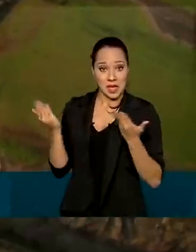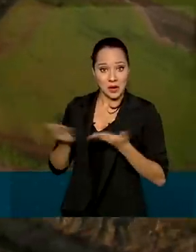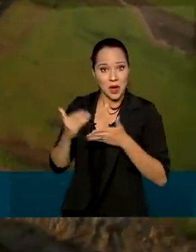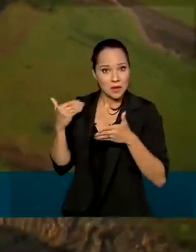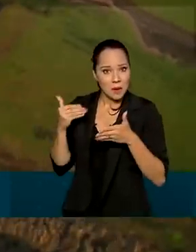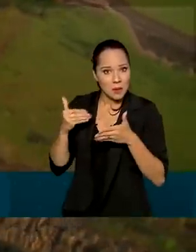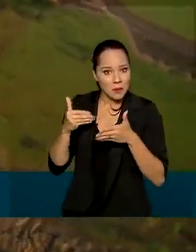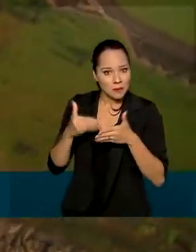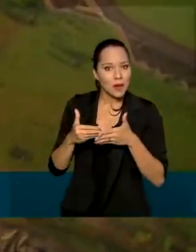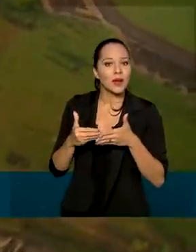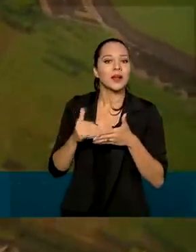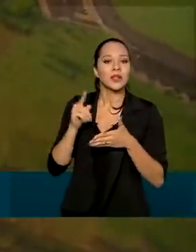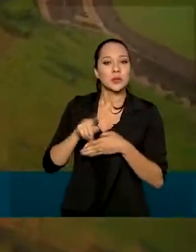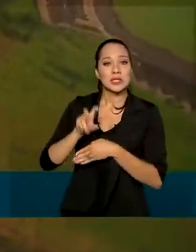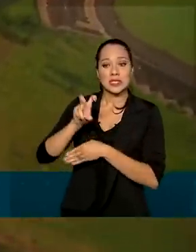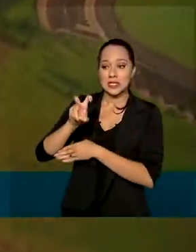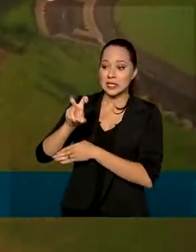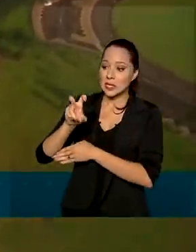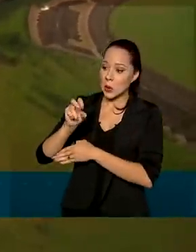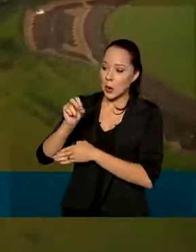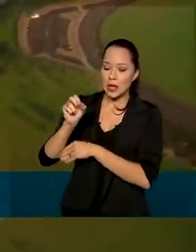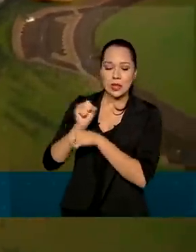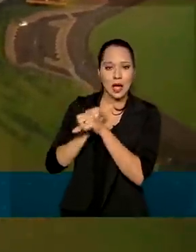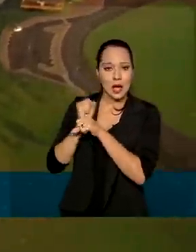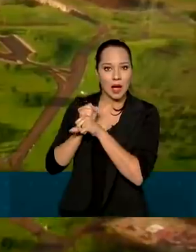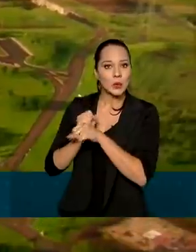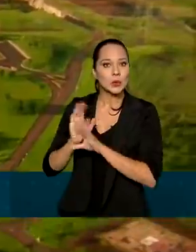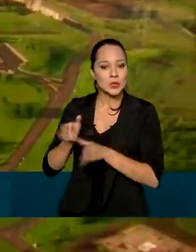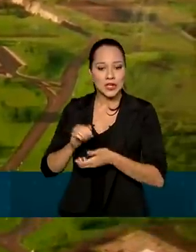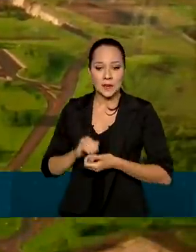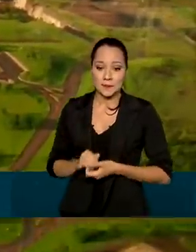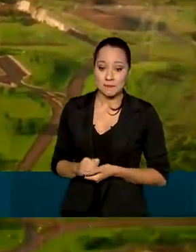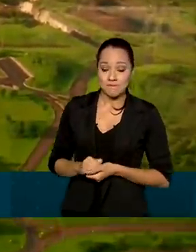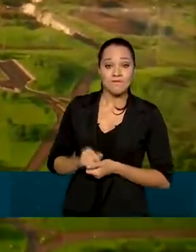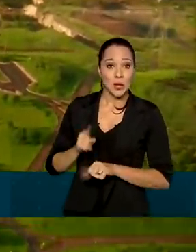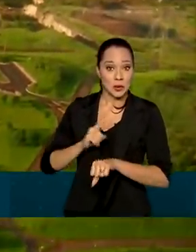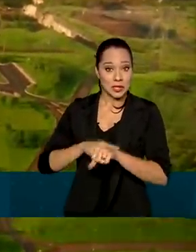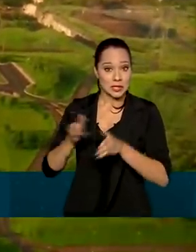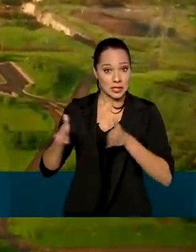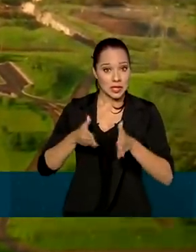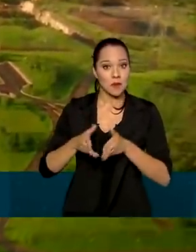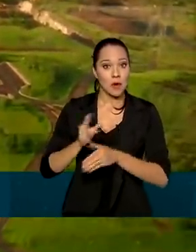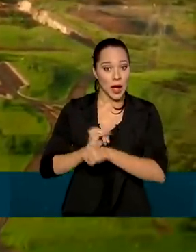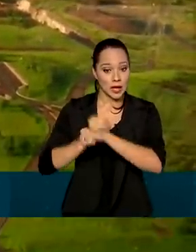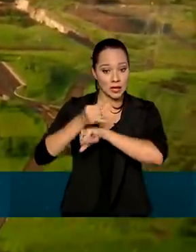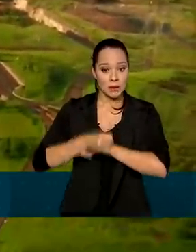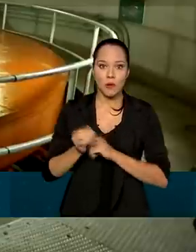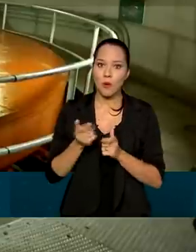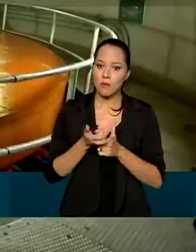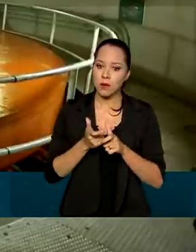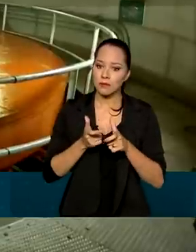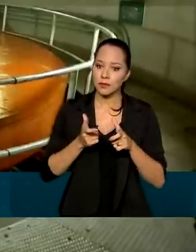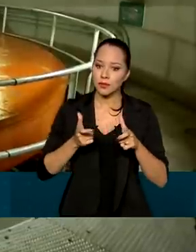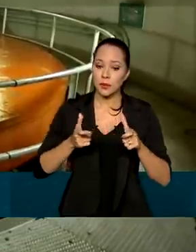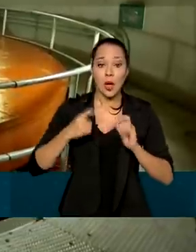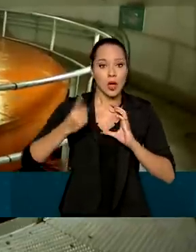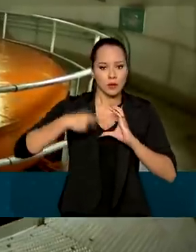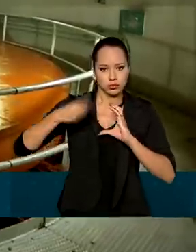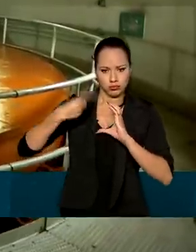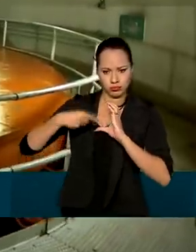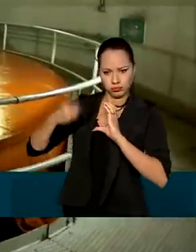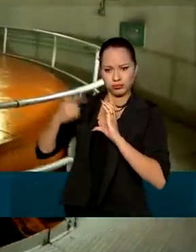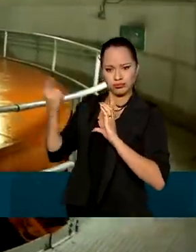se aproximando do seu cinquentenário. Então, ao longo desse tempo, Itaipu foi crescendo, à medida que as turbinas